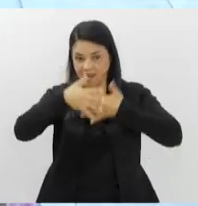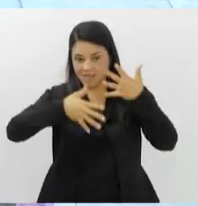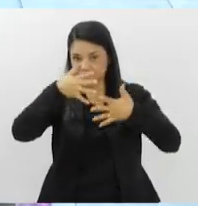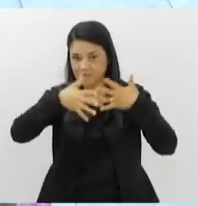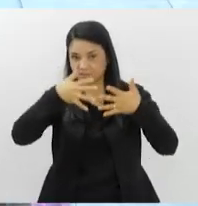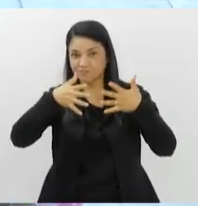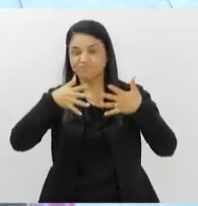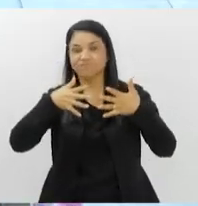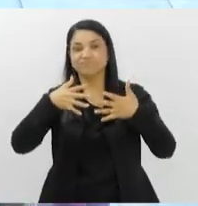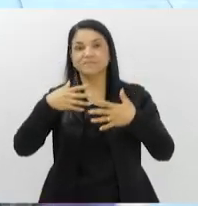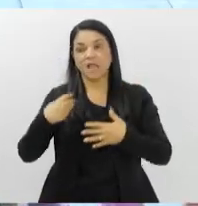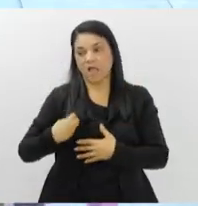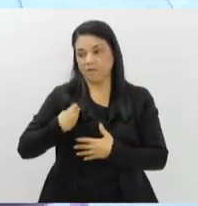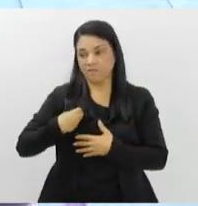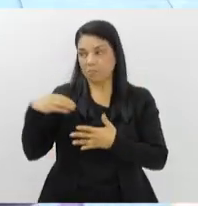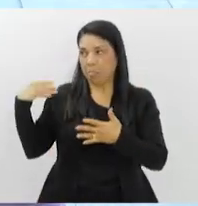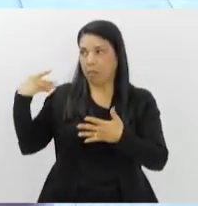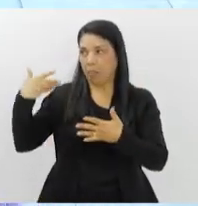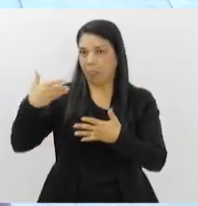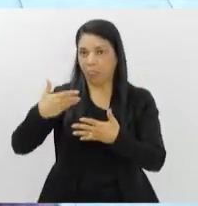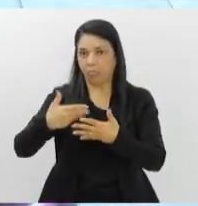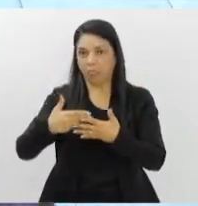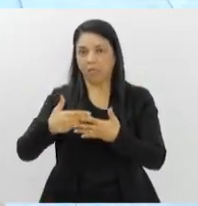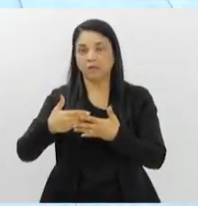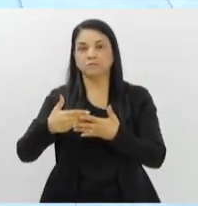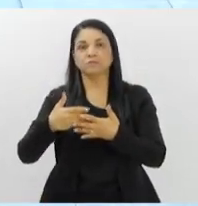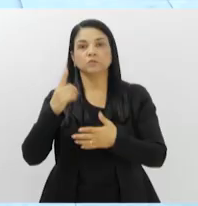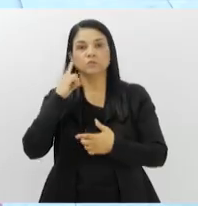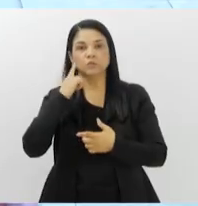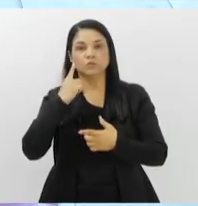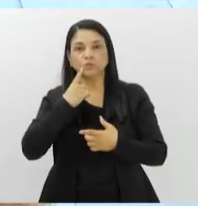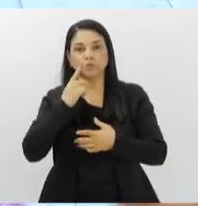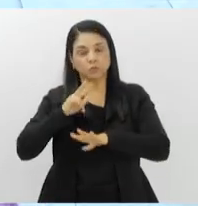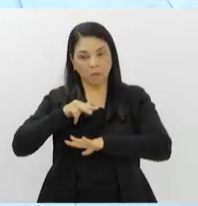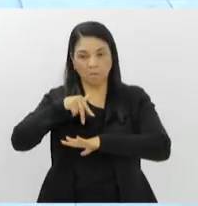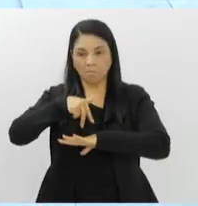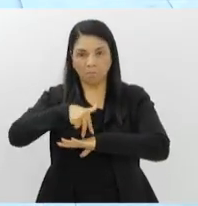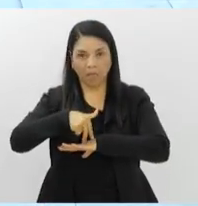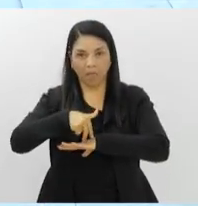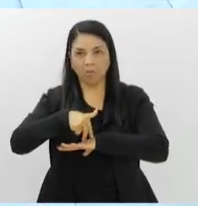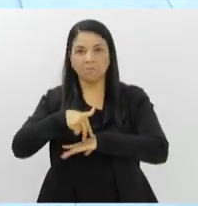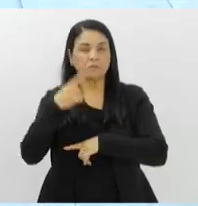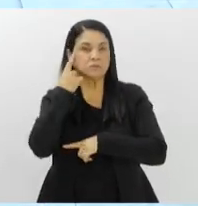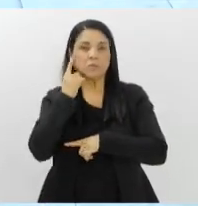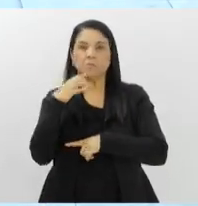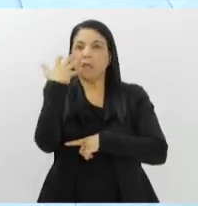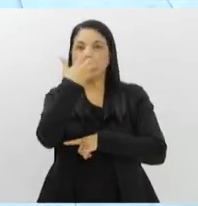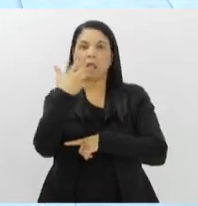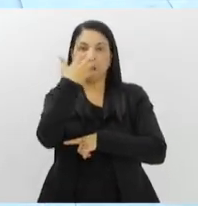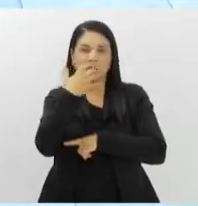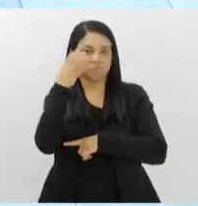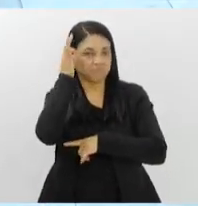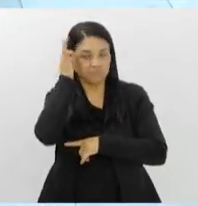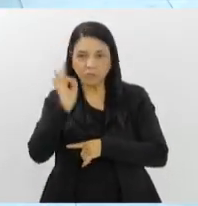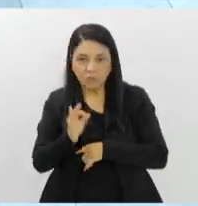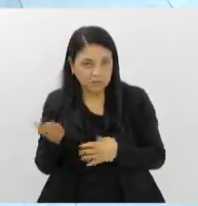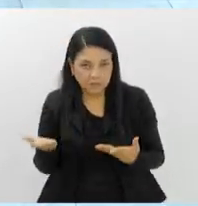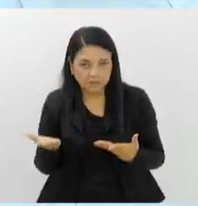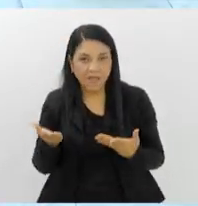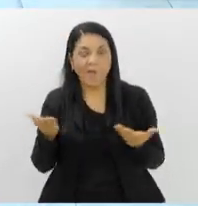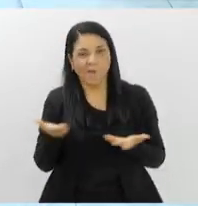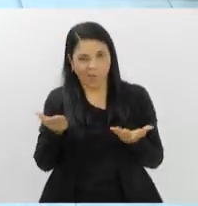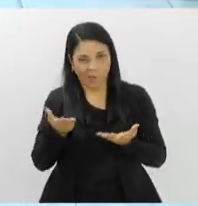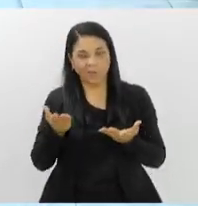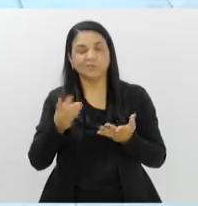vida inteira os surdos ficaram de pé, na deferência ao hino nacional, mas sem entender o que estava cantado. Então, hoje a gente já tem uma